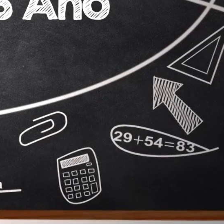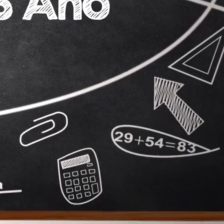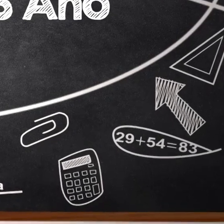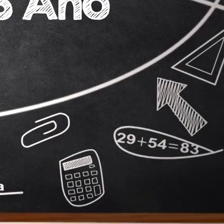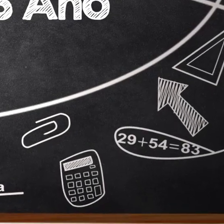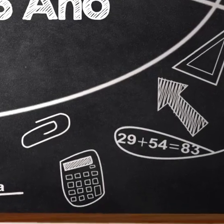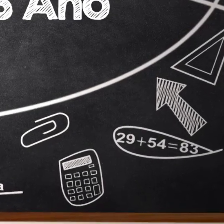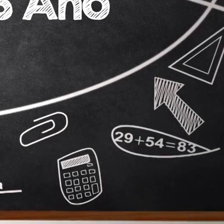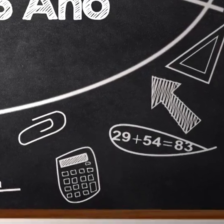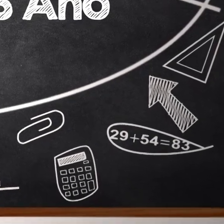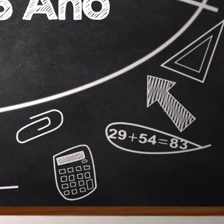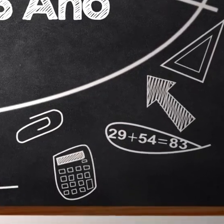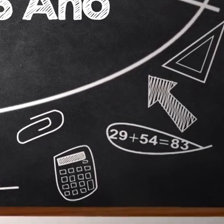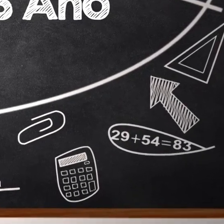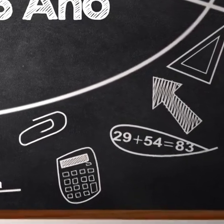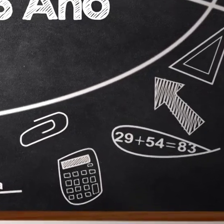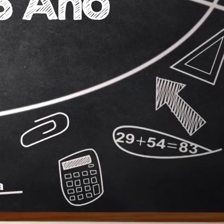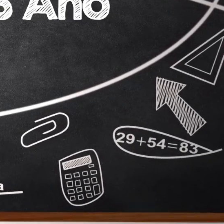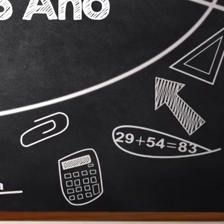informações,